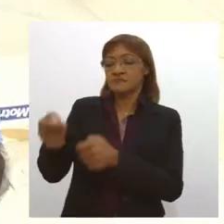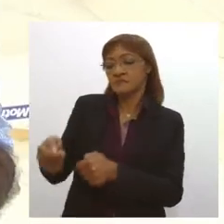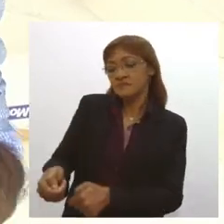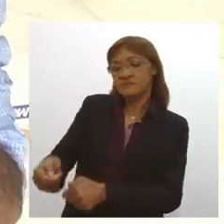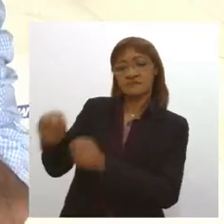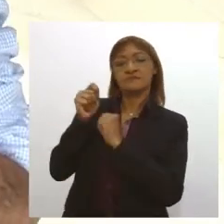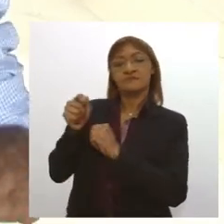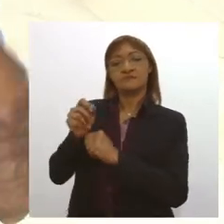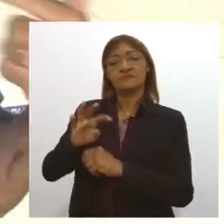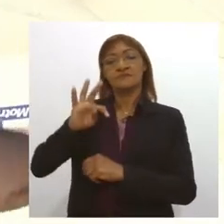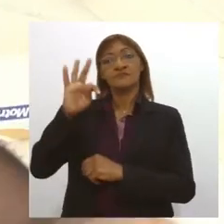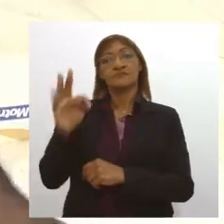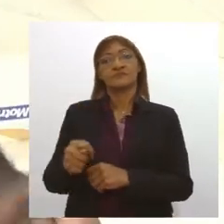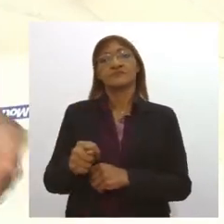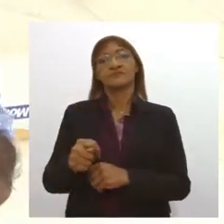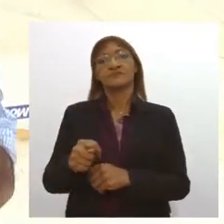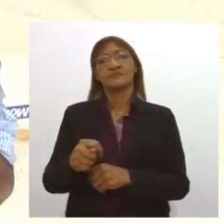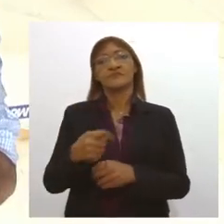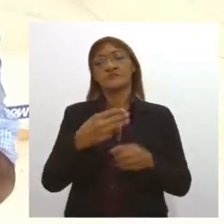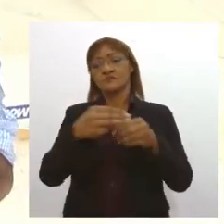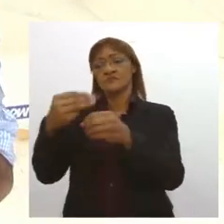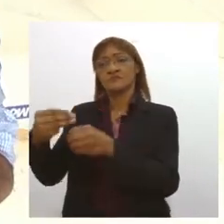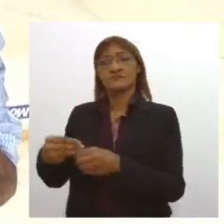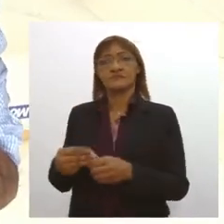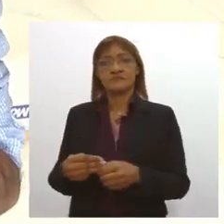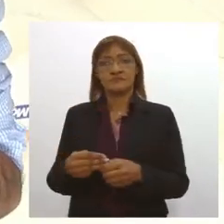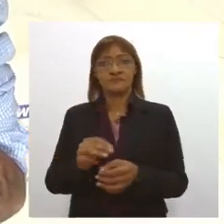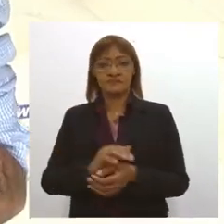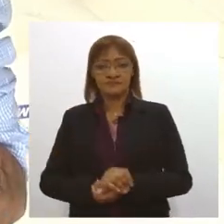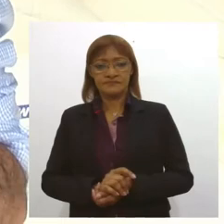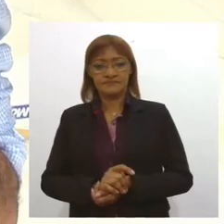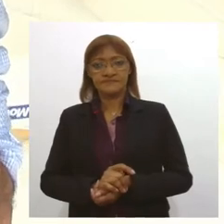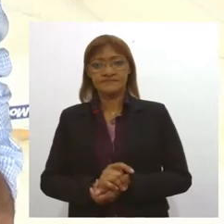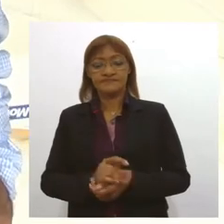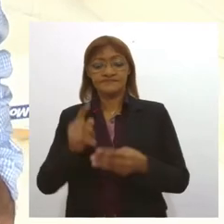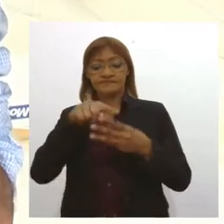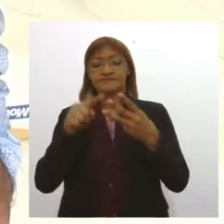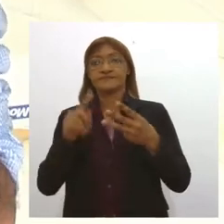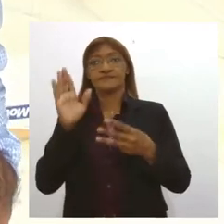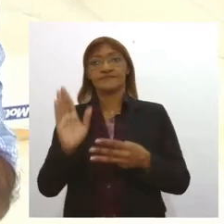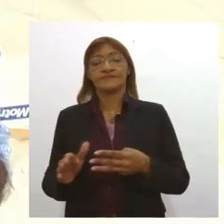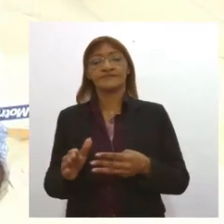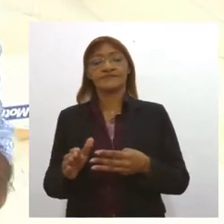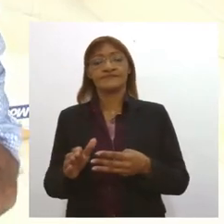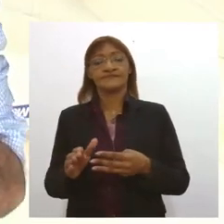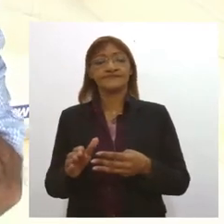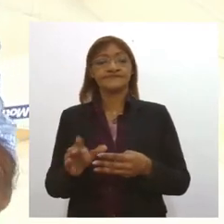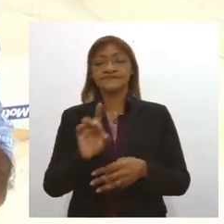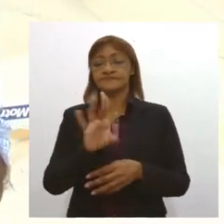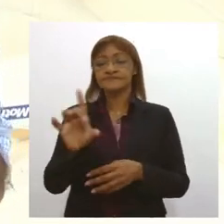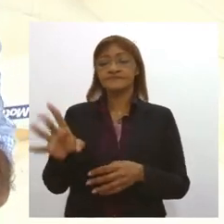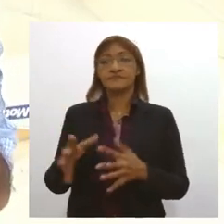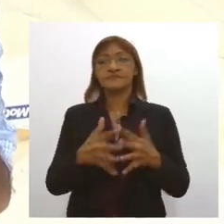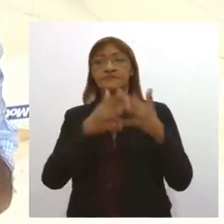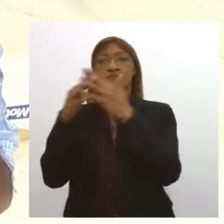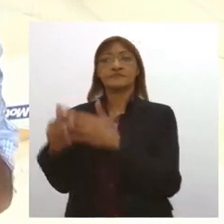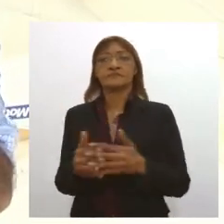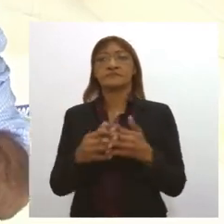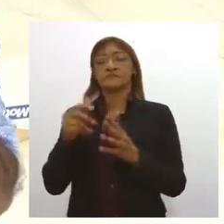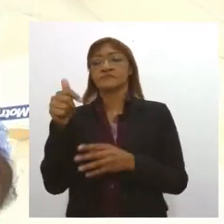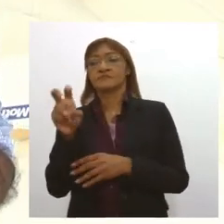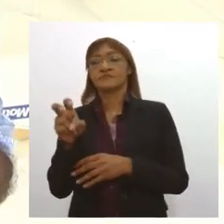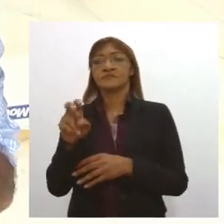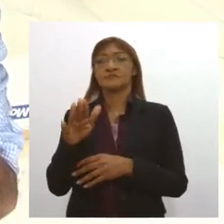a região Macambira São Domingos e Campo do Brito ou seja em média cada caminhão traz 15 a 20 toneladas